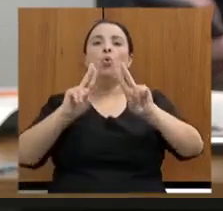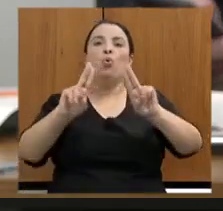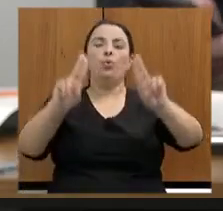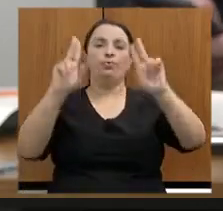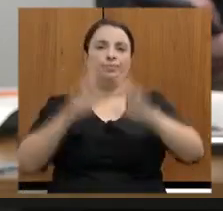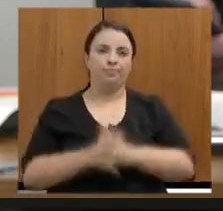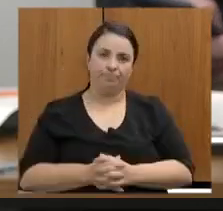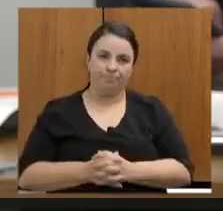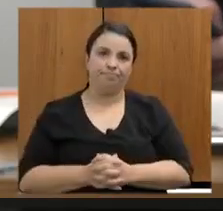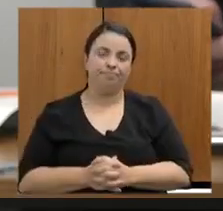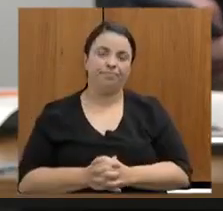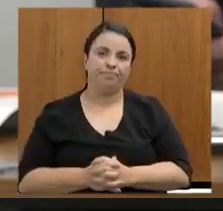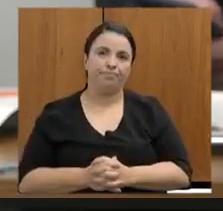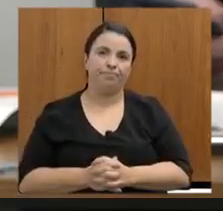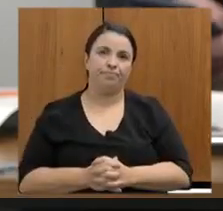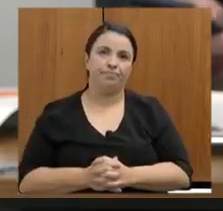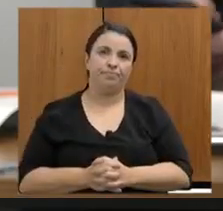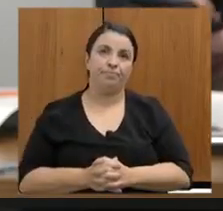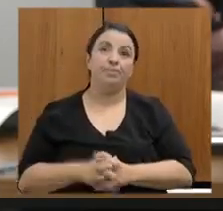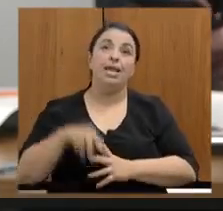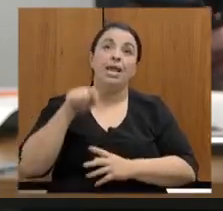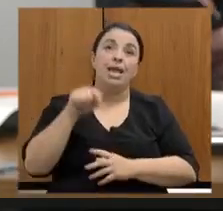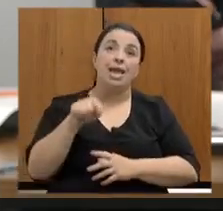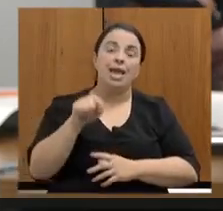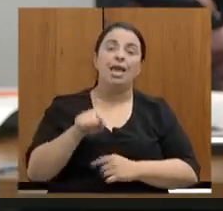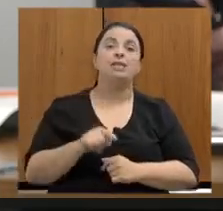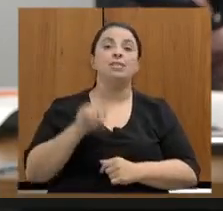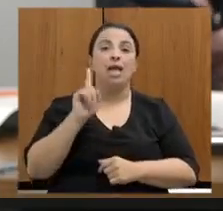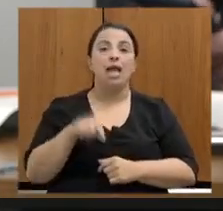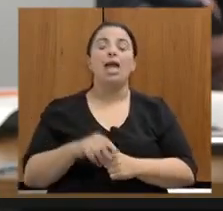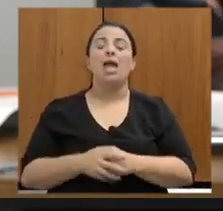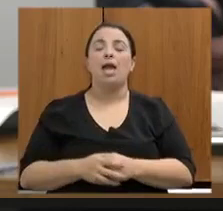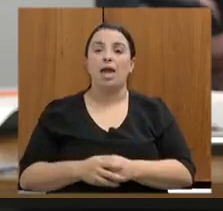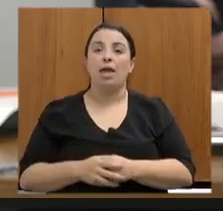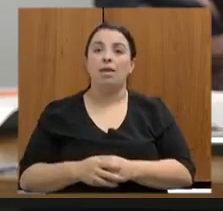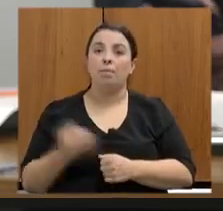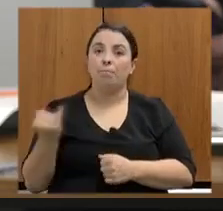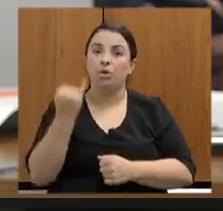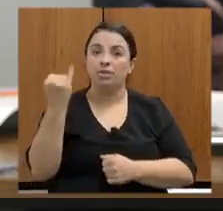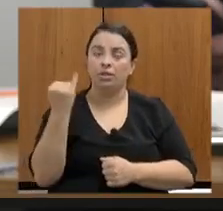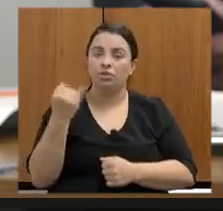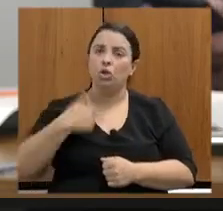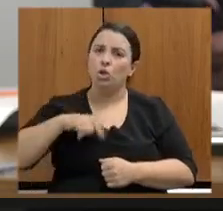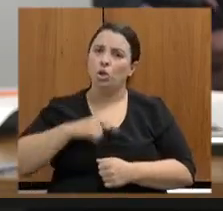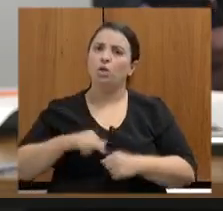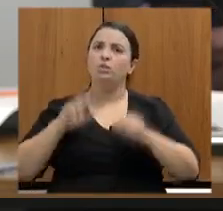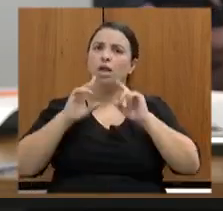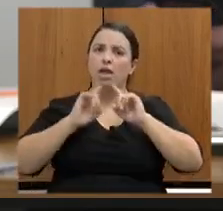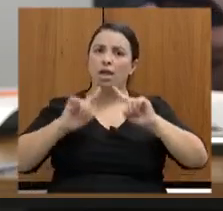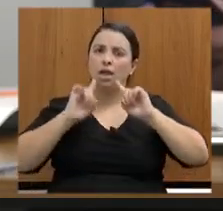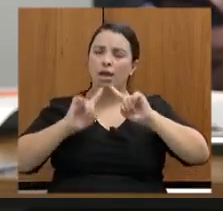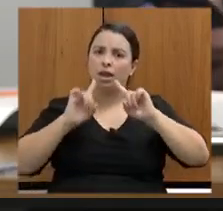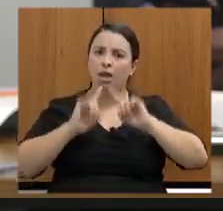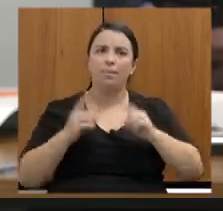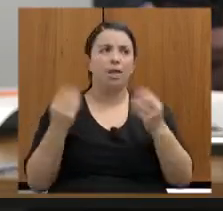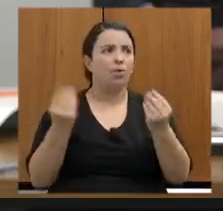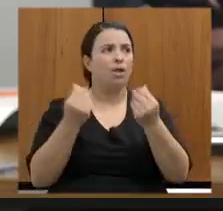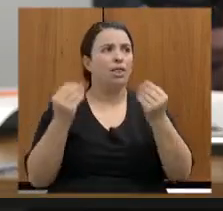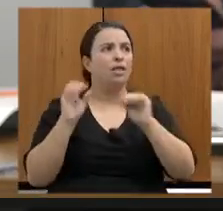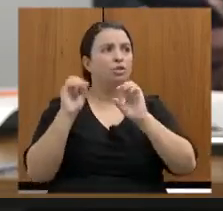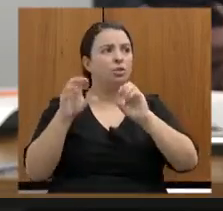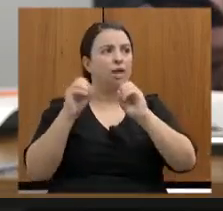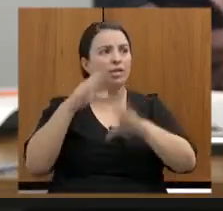Esse é um ponto fundamental. a gente reclama da qualidade da nossa educação, o Brasil está em níveis